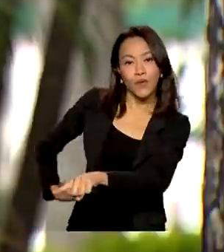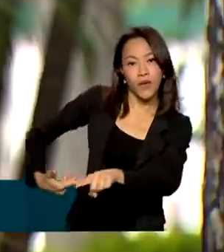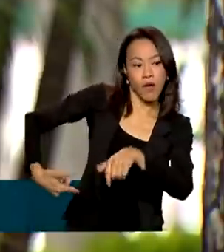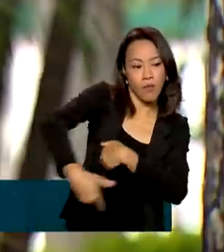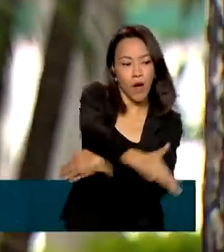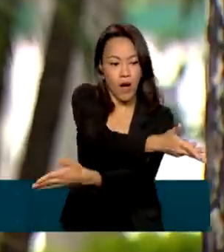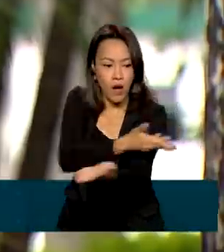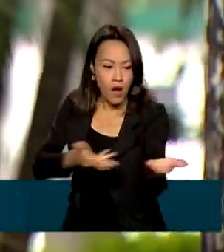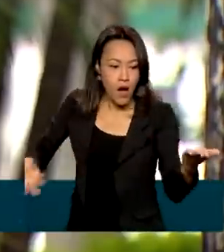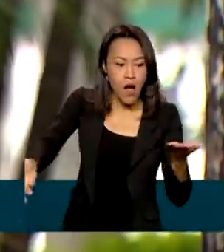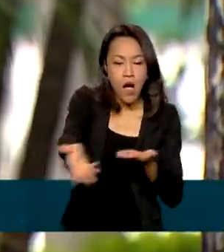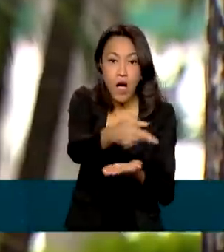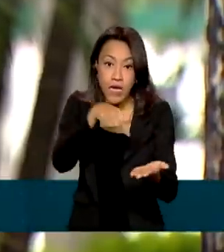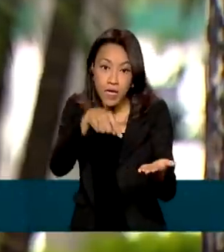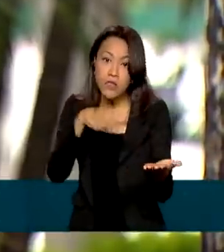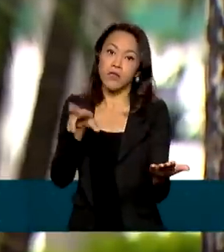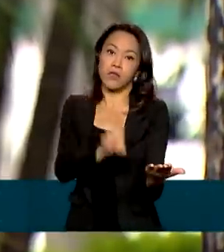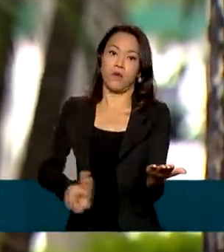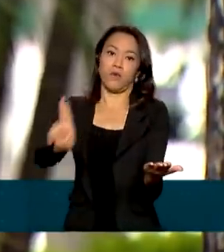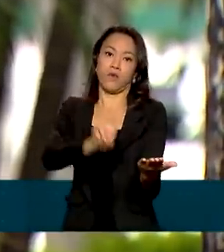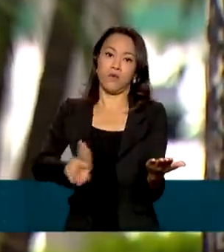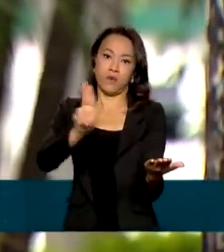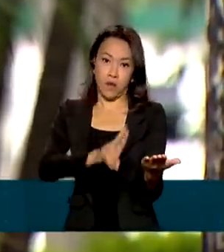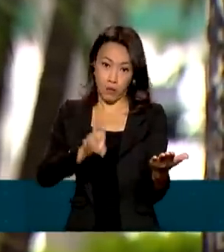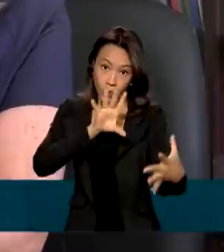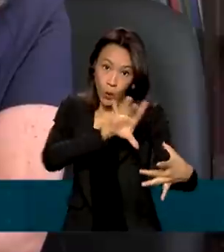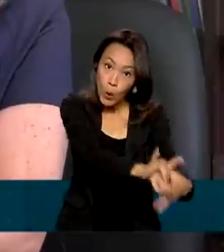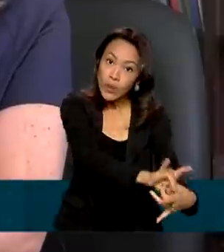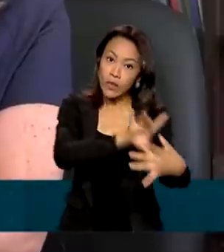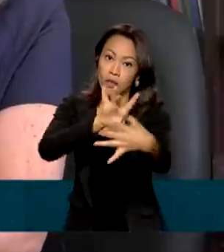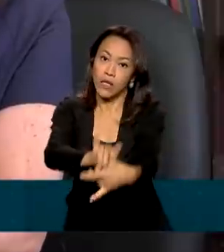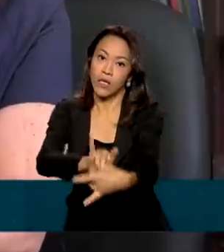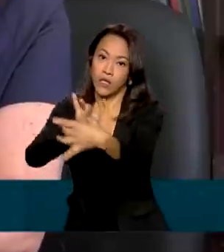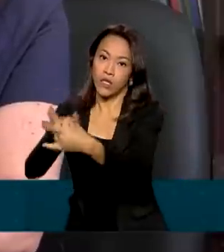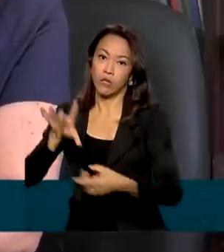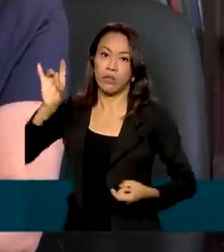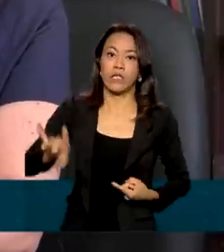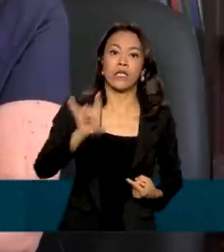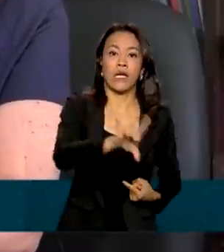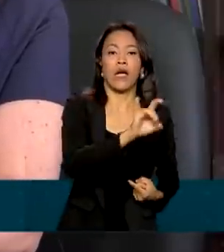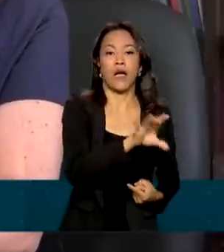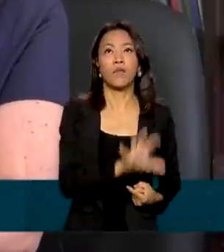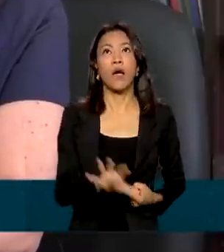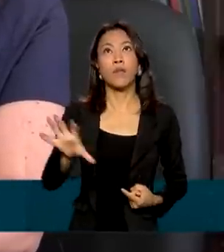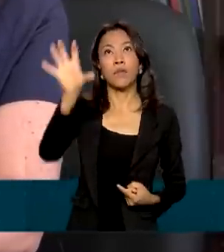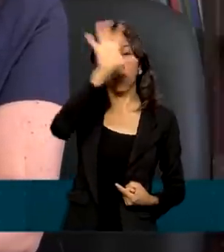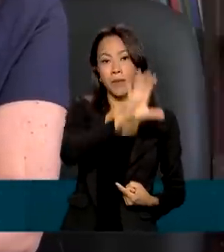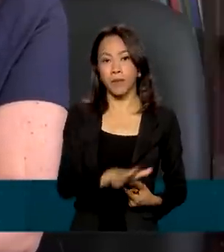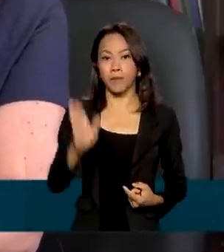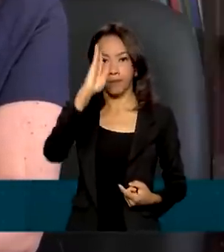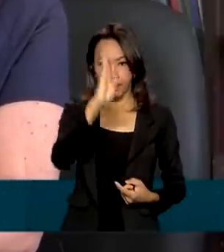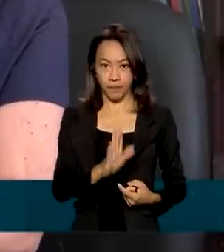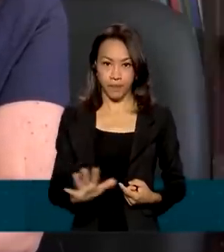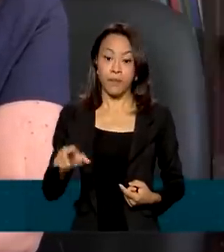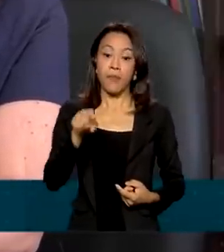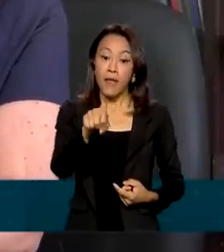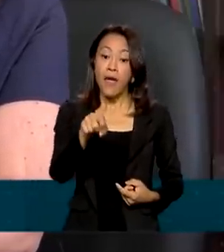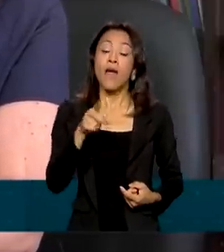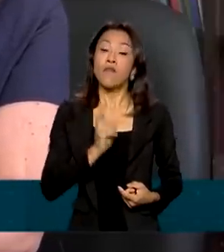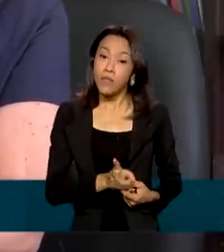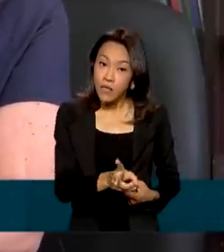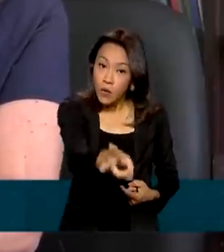possam ser aplicados à realidade das regiões atingidas. O programa é uma ação de caráter permanente,